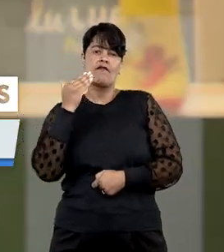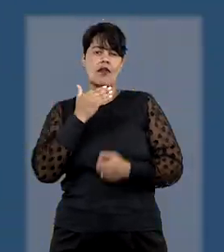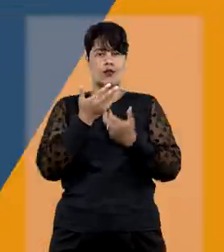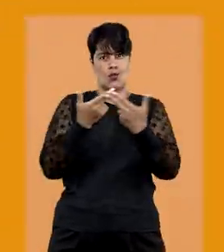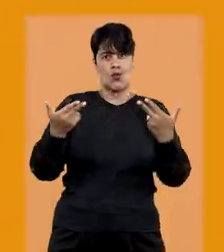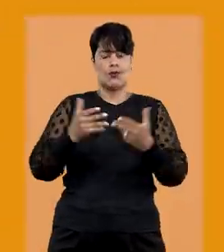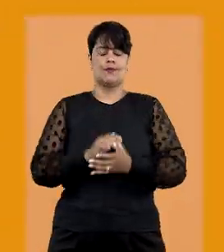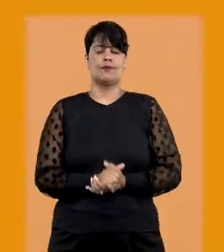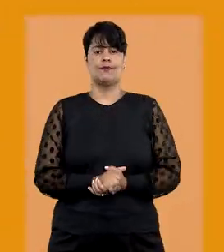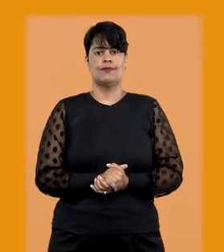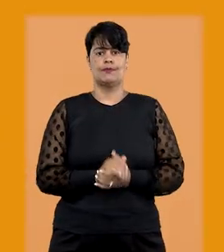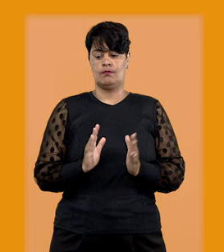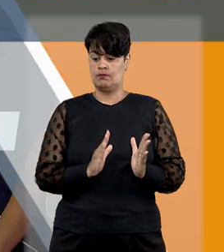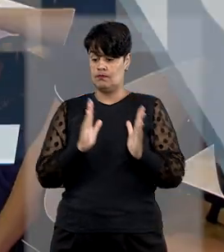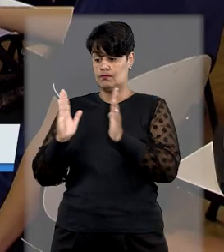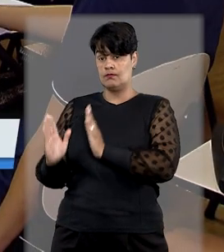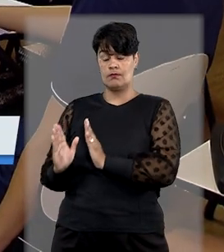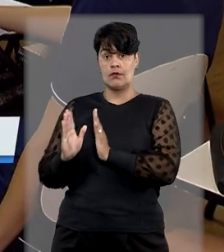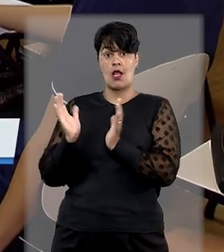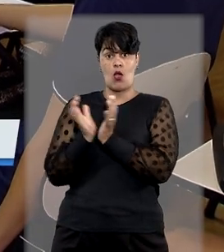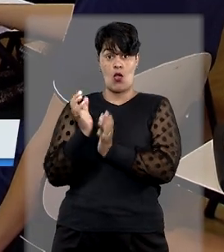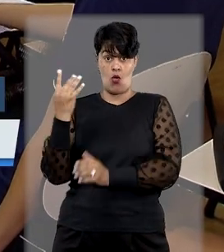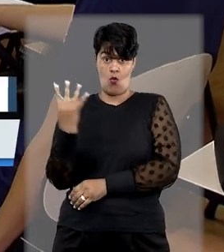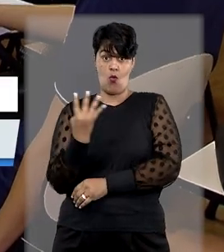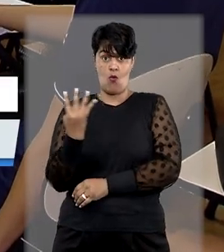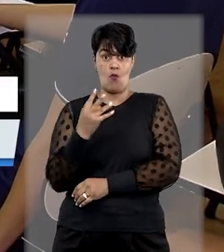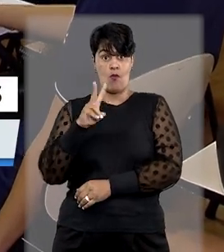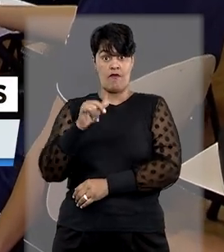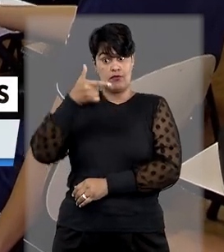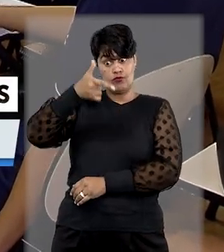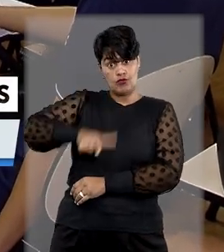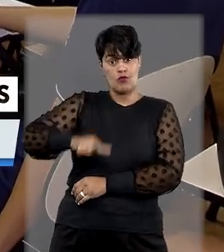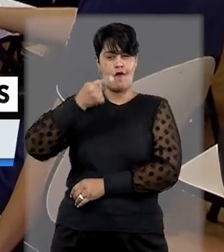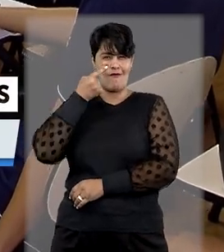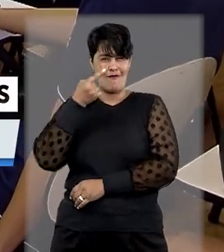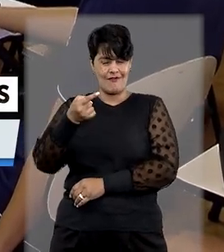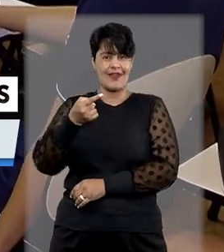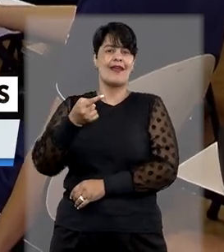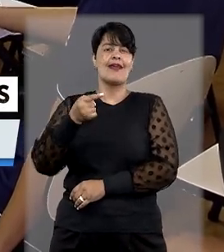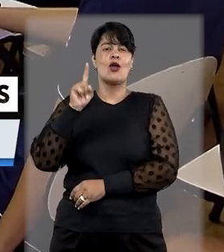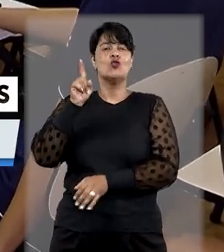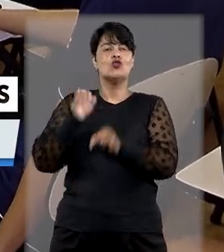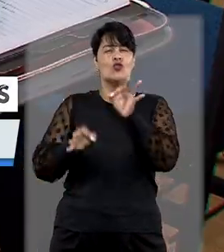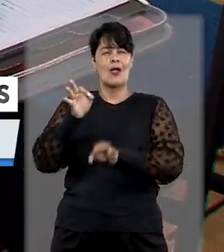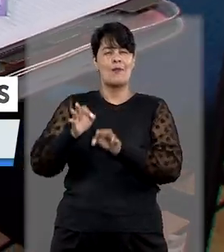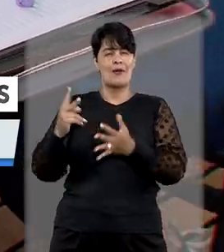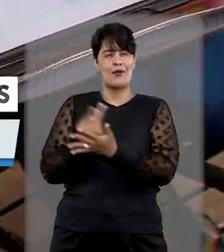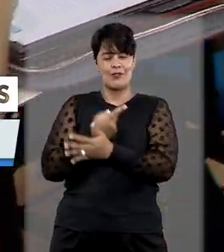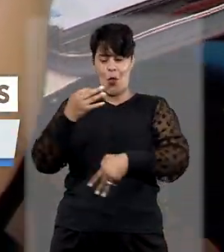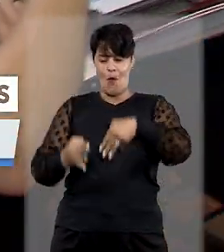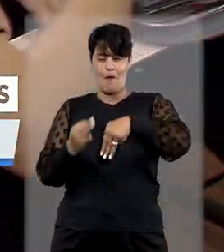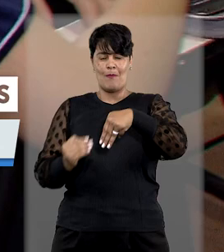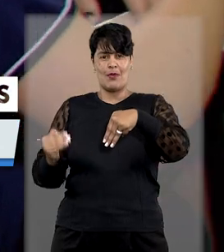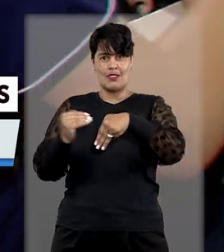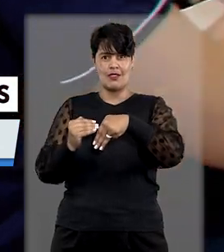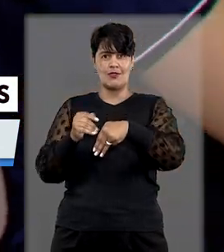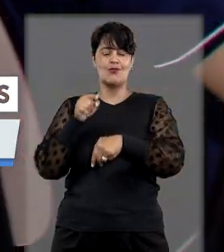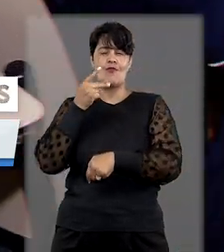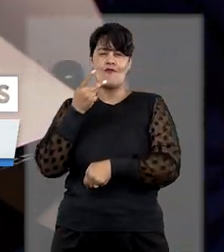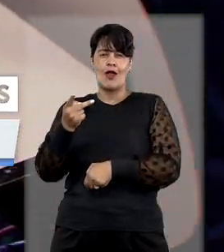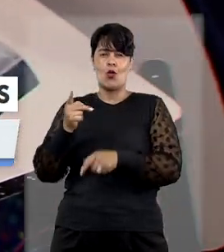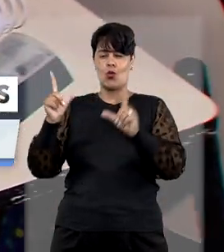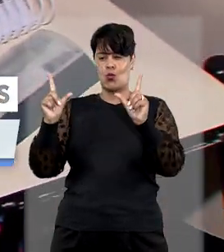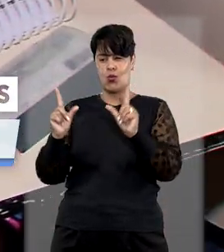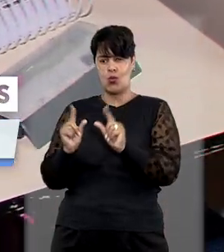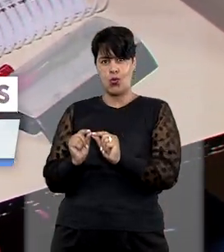em ação de consumo. E mais, na quarta turma, vamos recapitular o julgamento em que os ministros negaram a